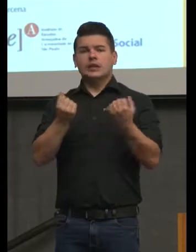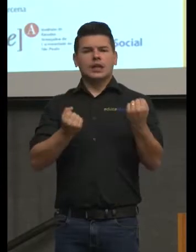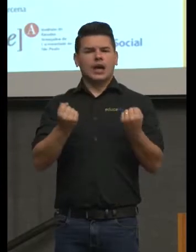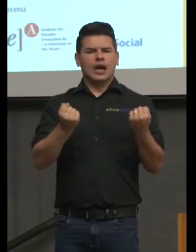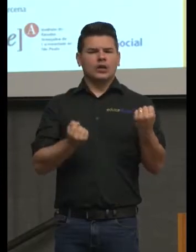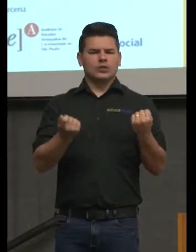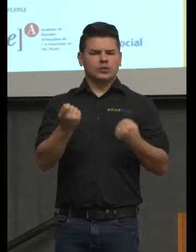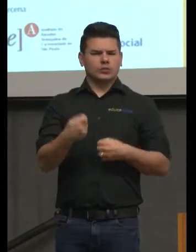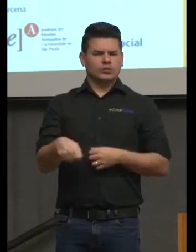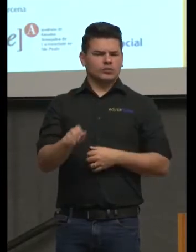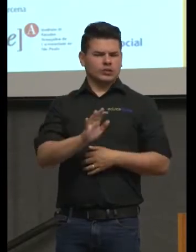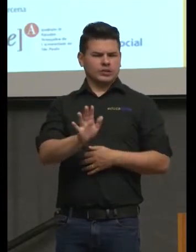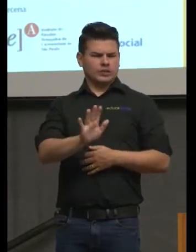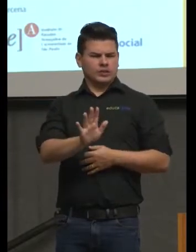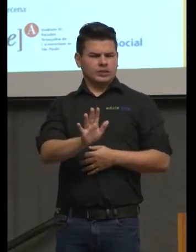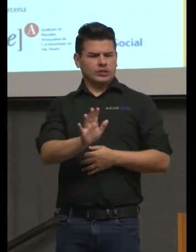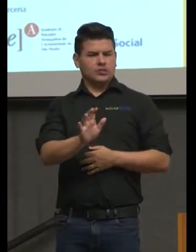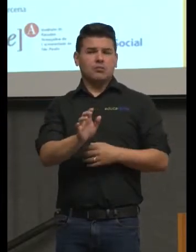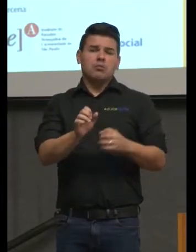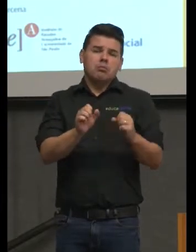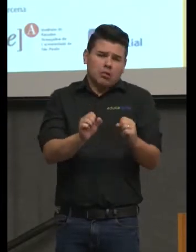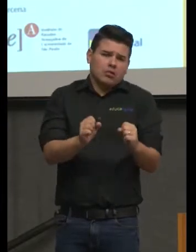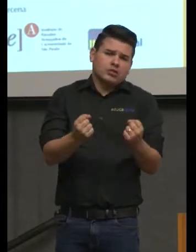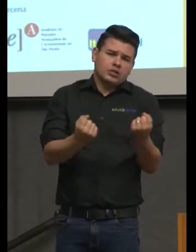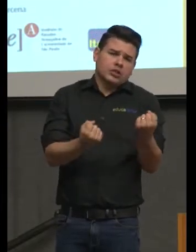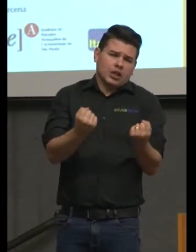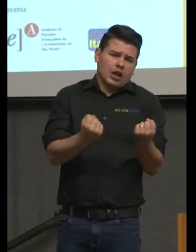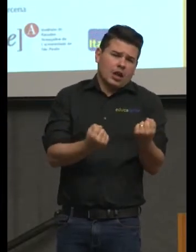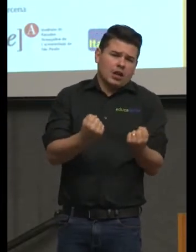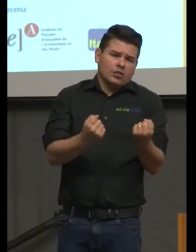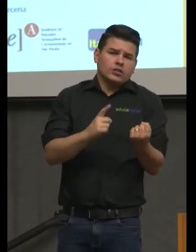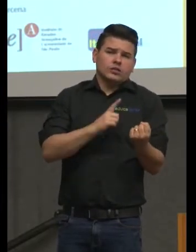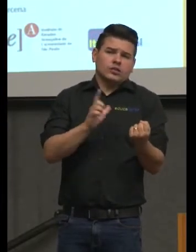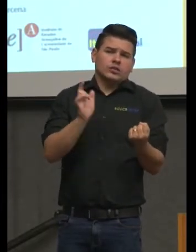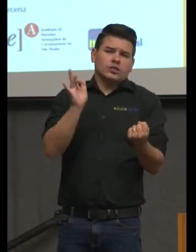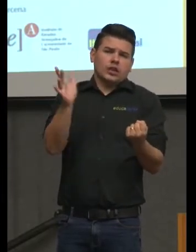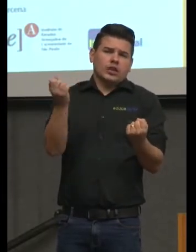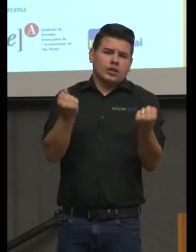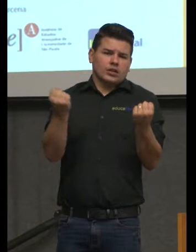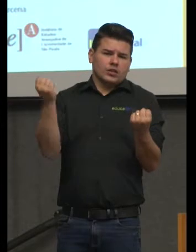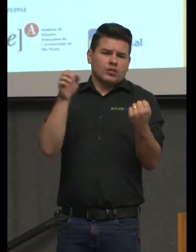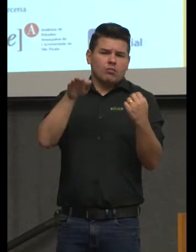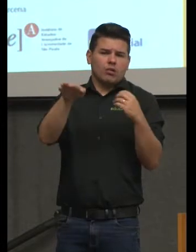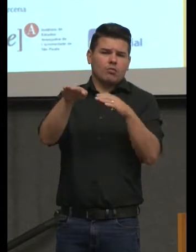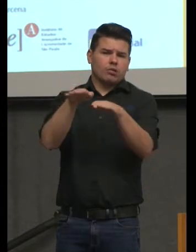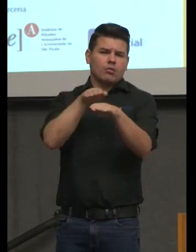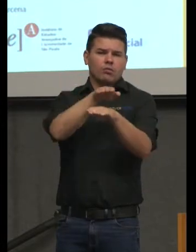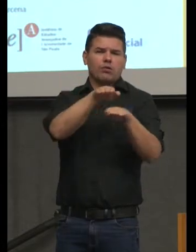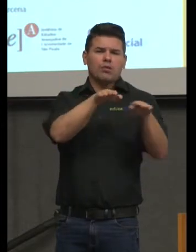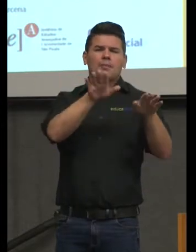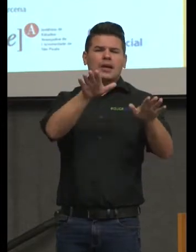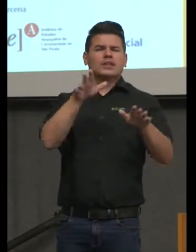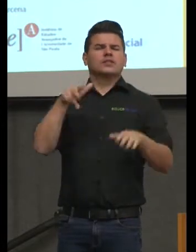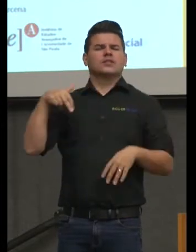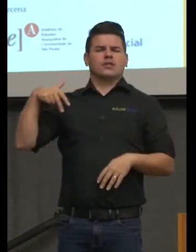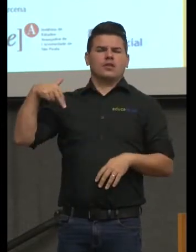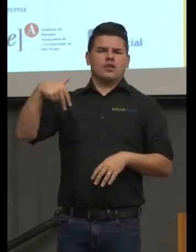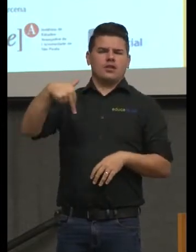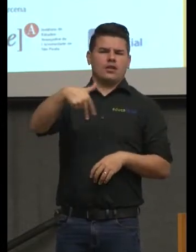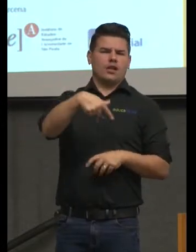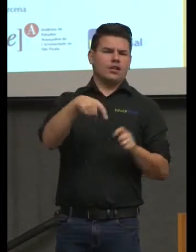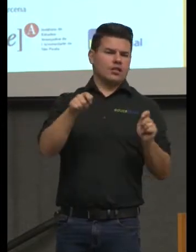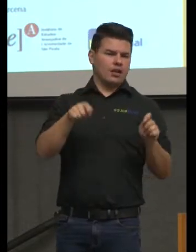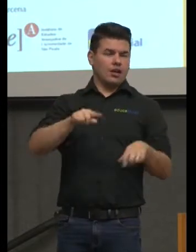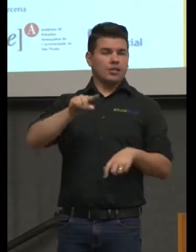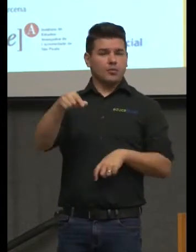pode ser de carro também, tem lugar para estacionar, mas dá para ir andando. E aí a gente retoma